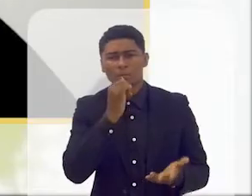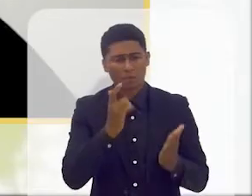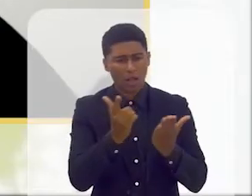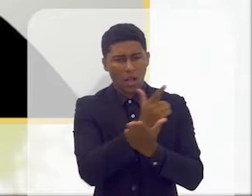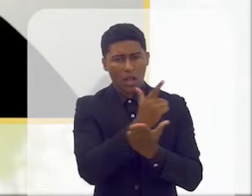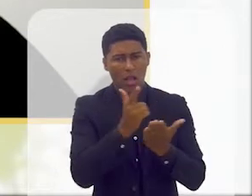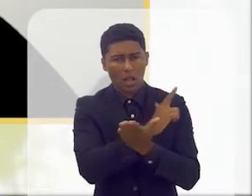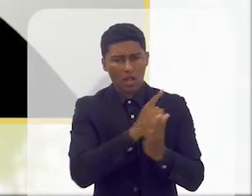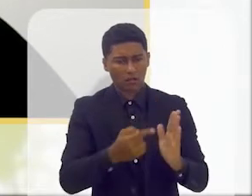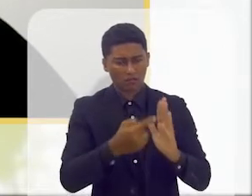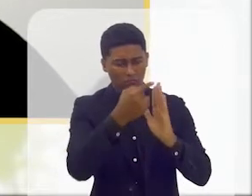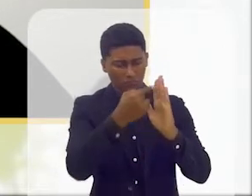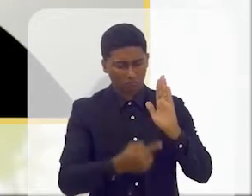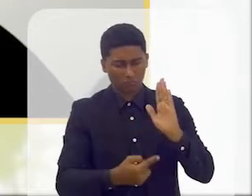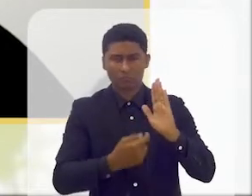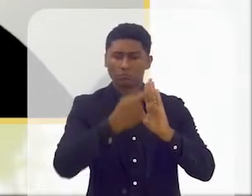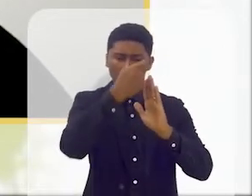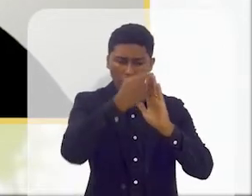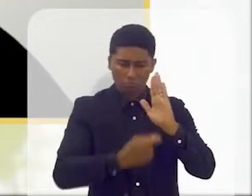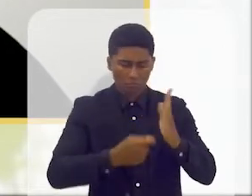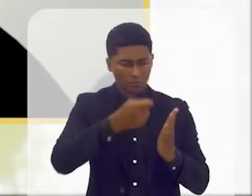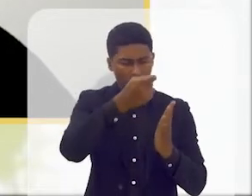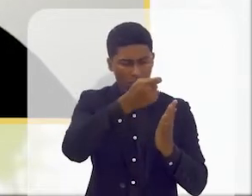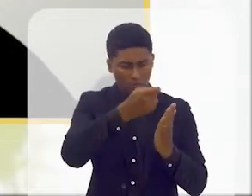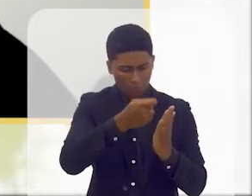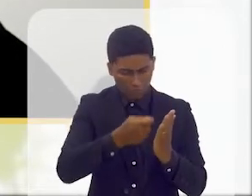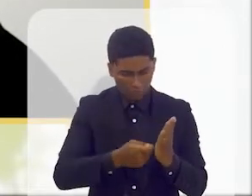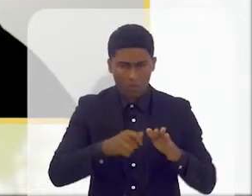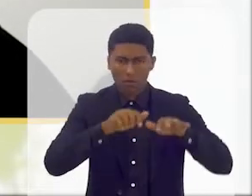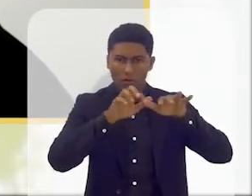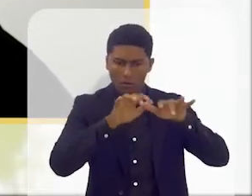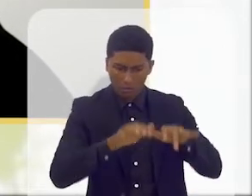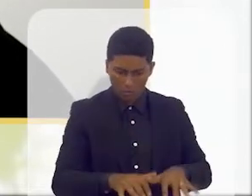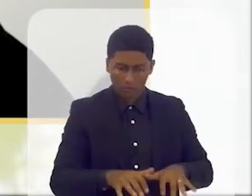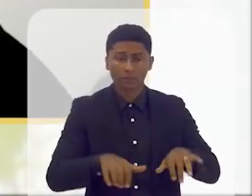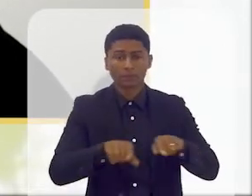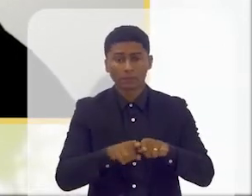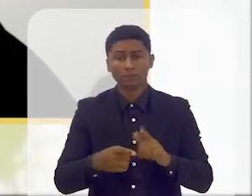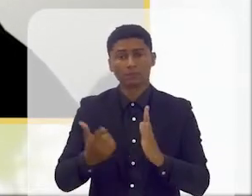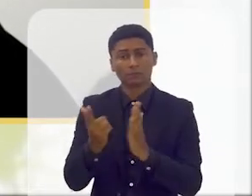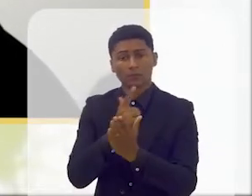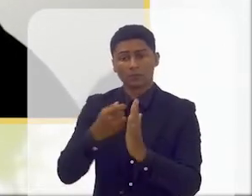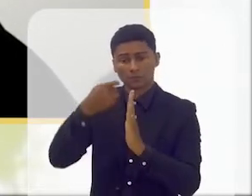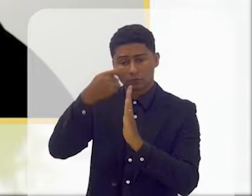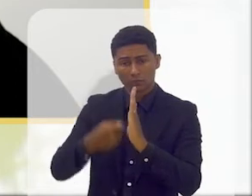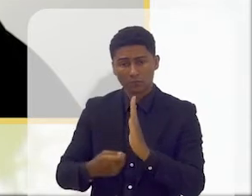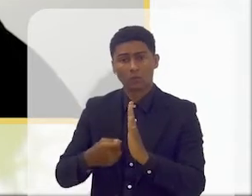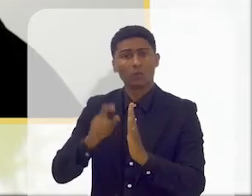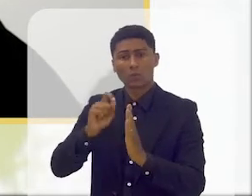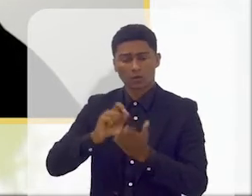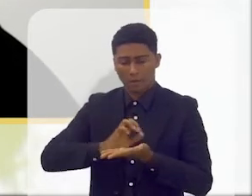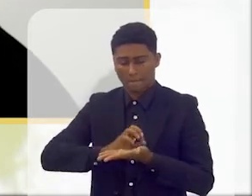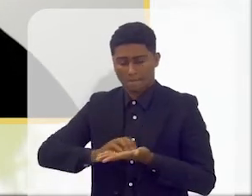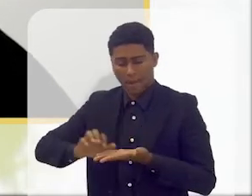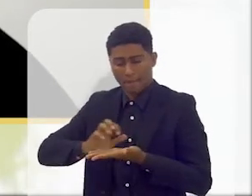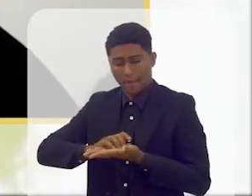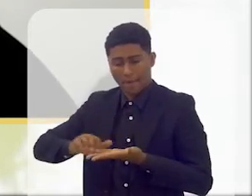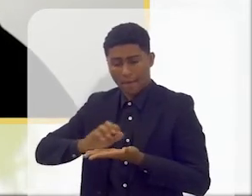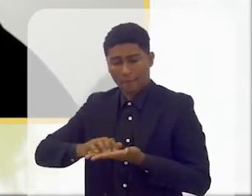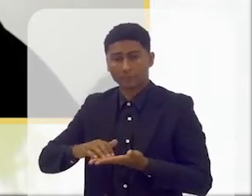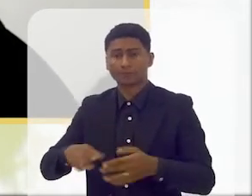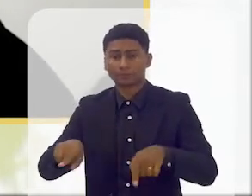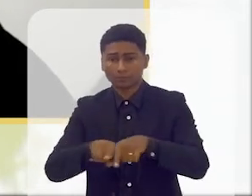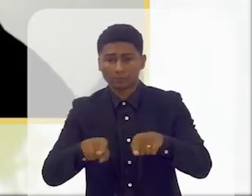livro com textos escritos, como seria natural eu ter esse mesmo livro com os textos escritos, mas em braio,